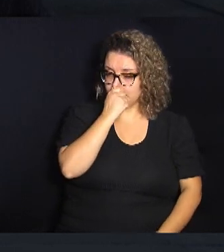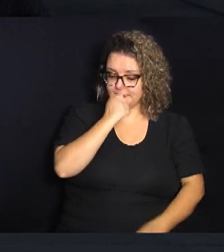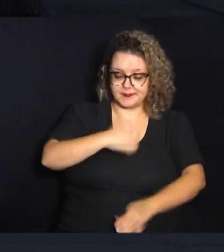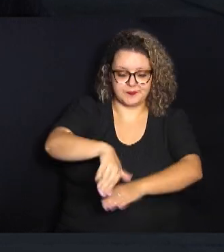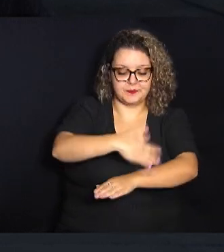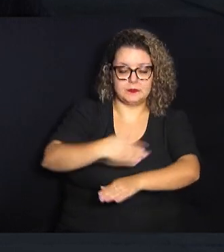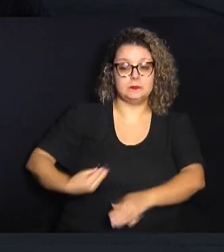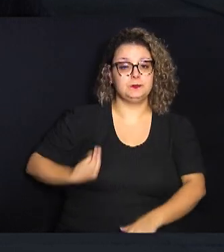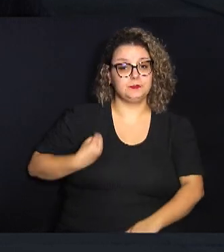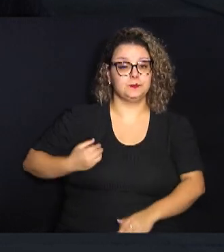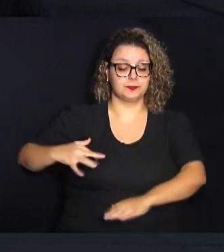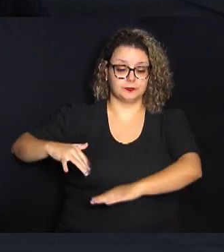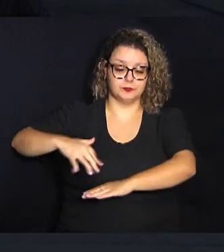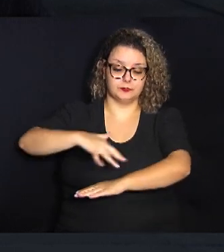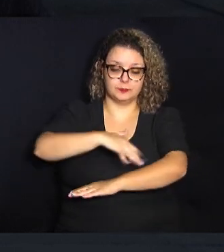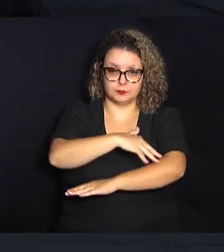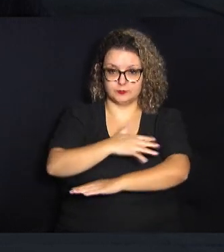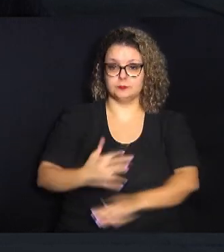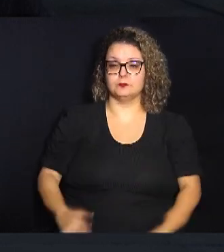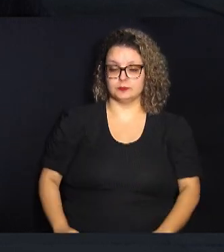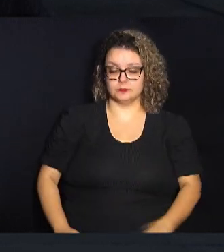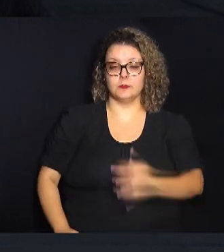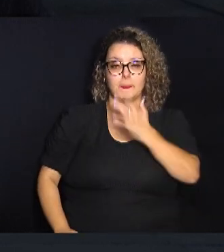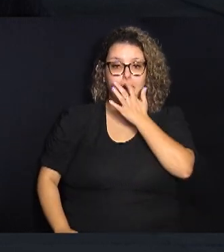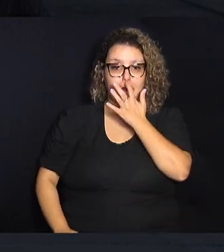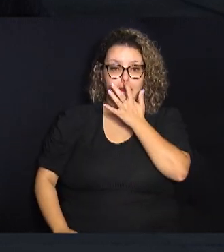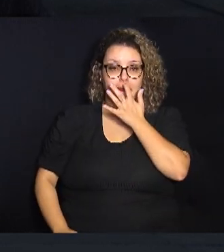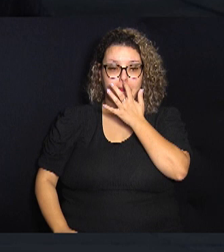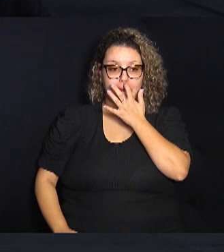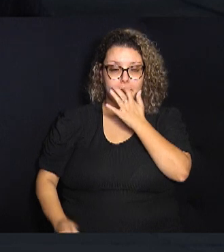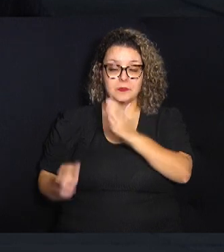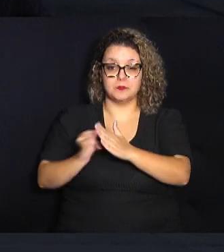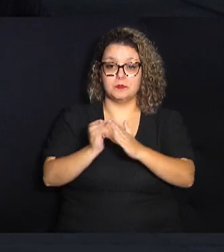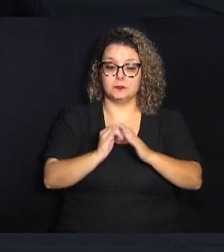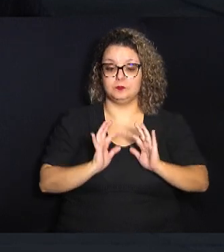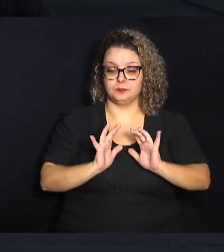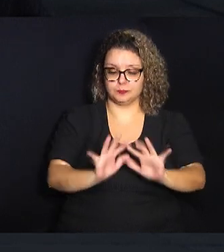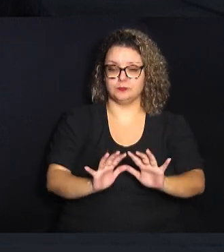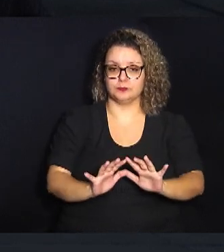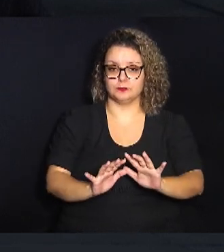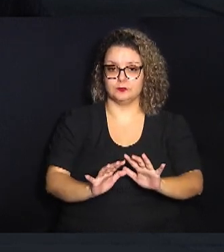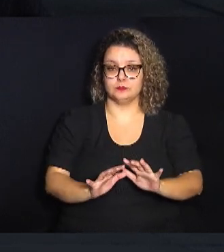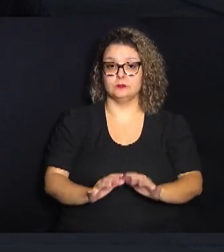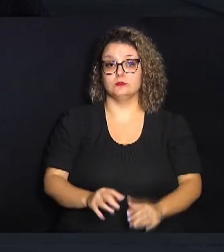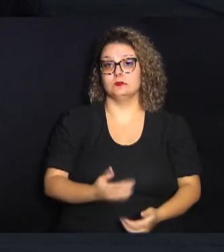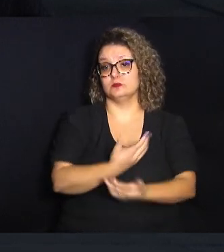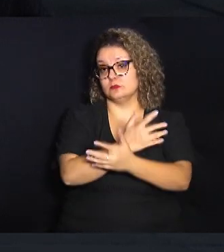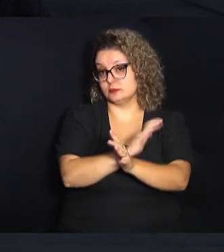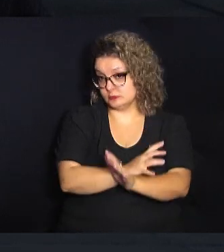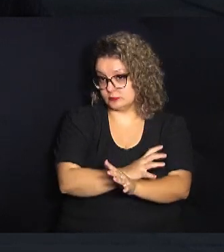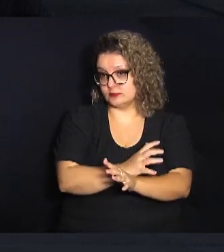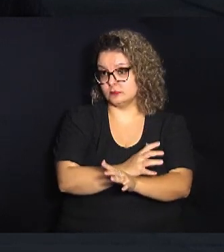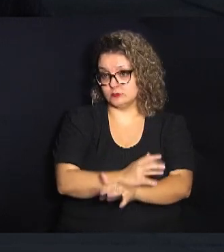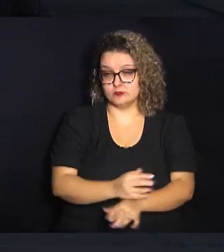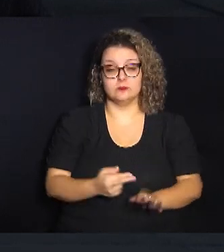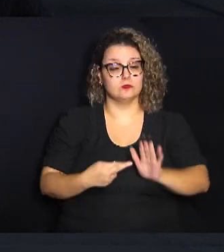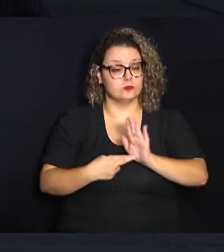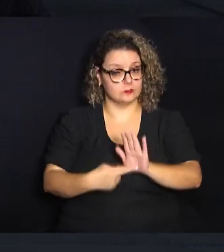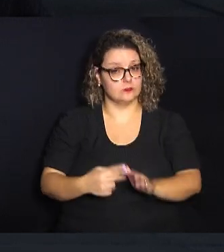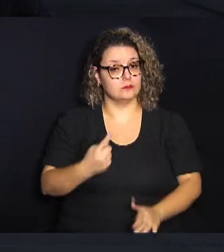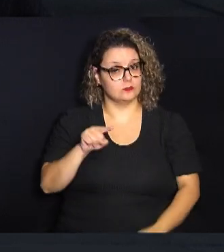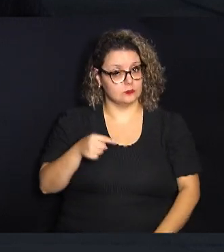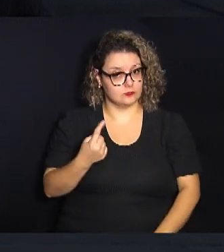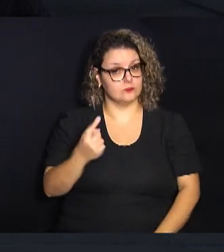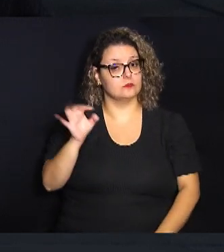calçadas e imóveis desativados da metrópole como moradia o que representa 1,1